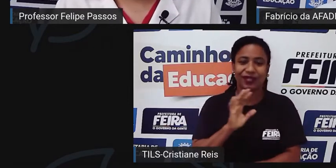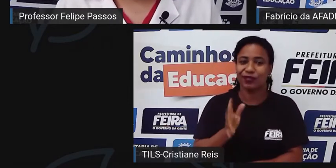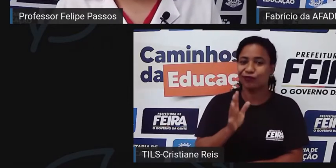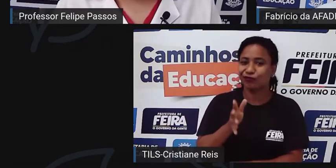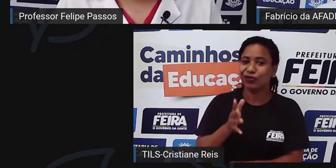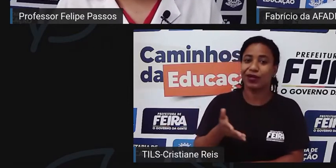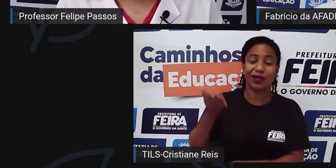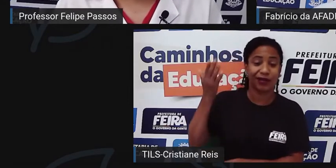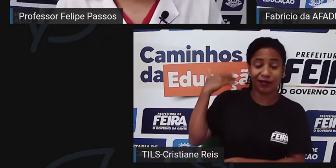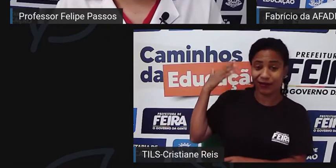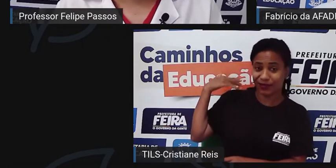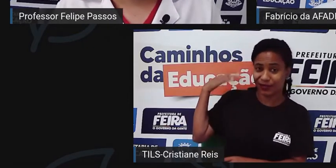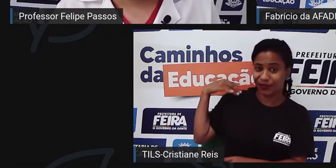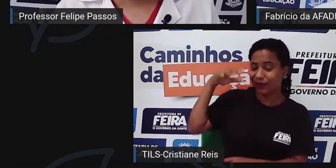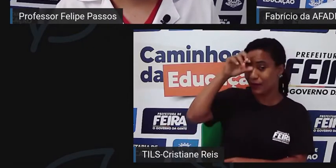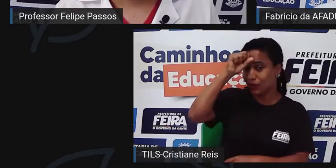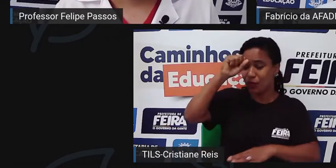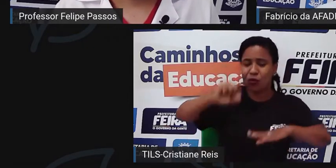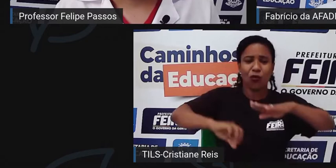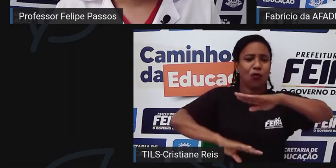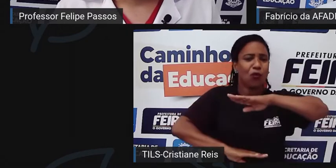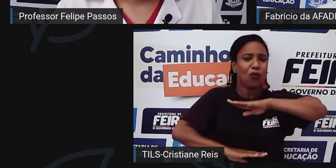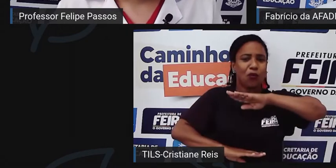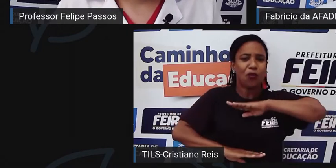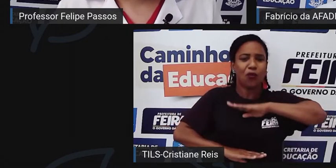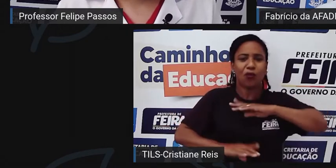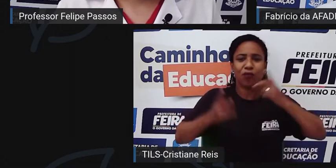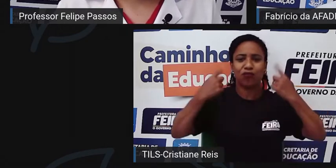sistemas do corpo humano lá nas aulas de ciências, né?